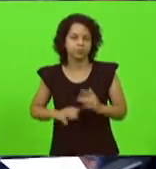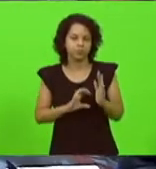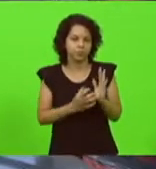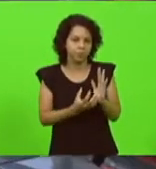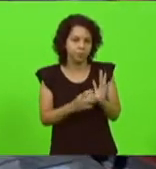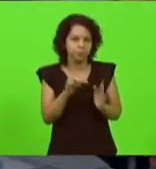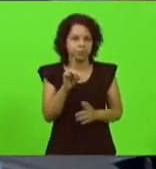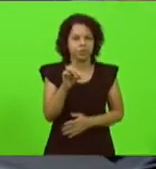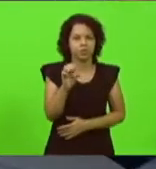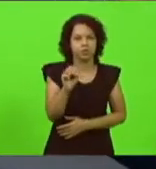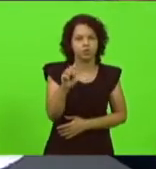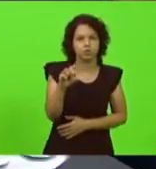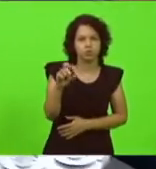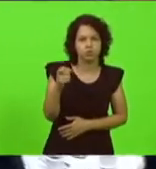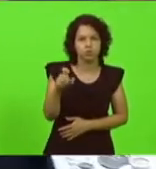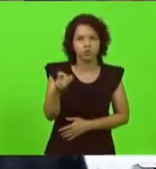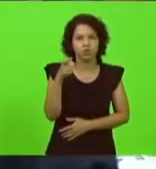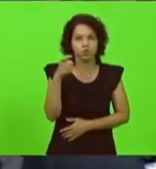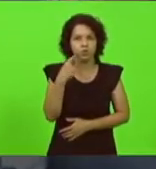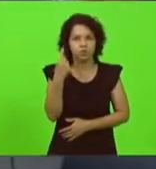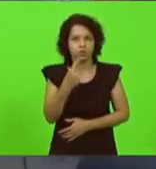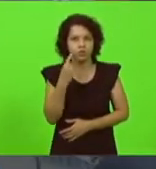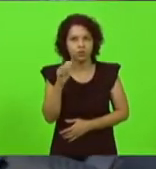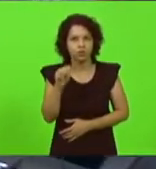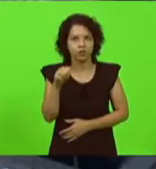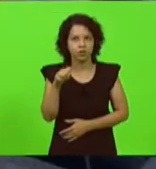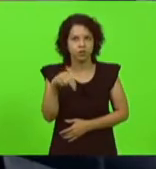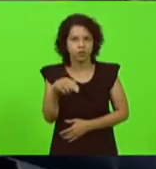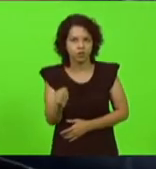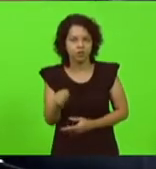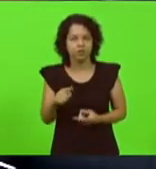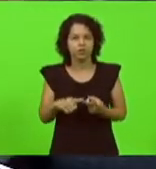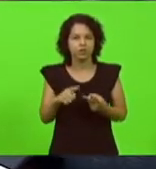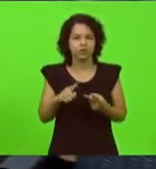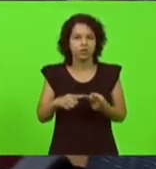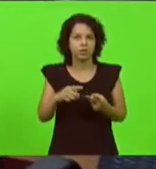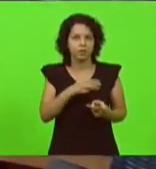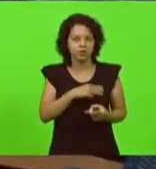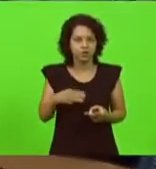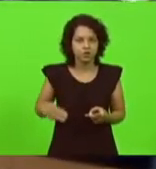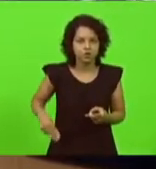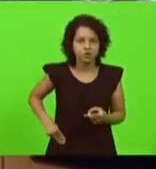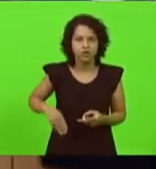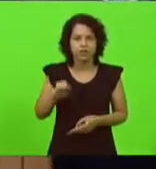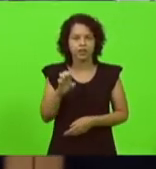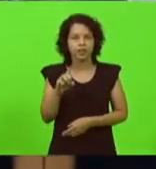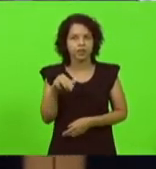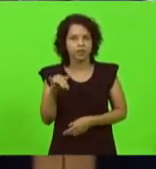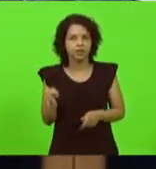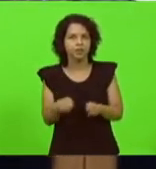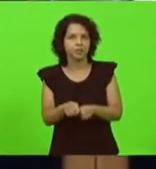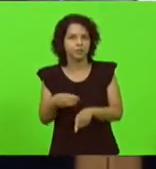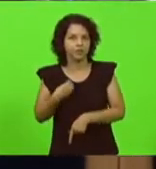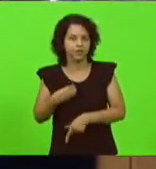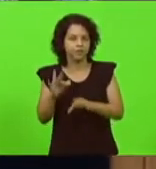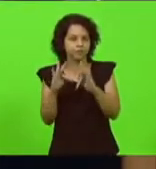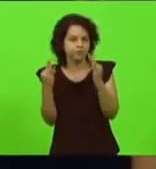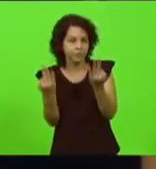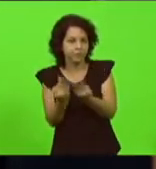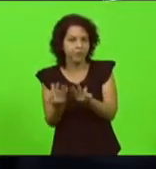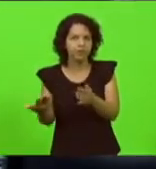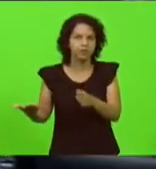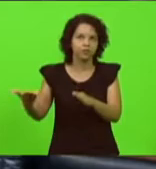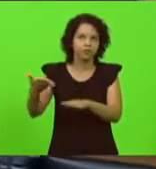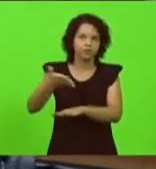-deputada Ana, a ex-deputada e ministra Ideli, que também está por aqui, todos os familiares, amigos.